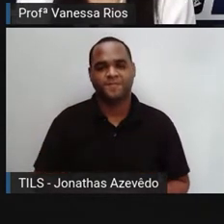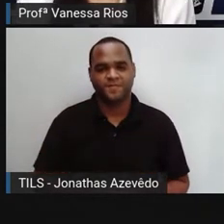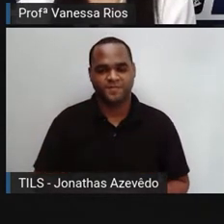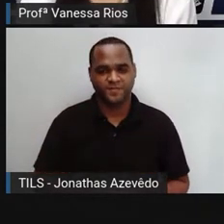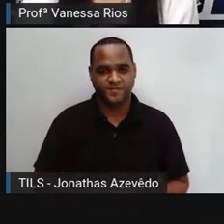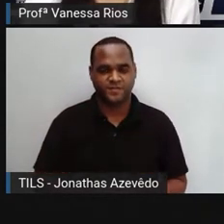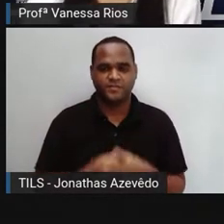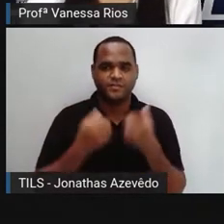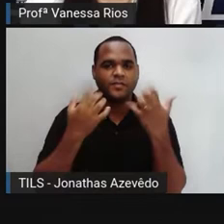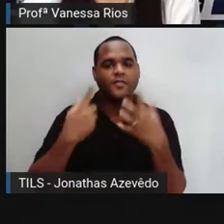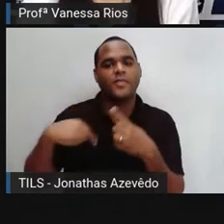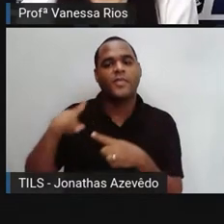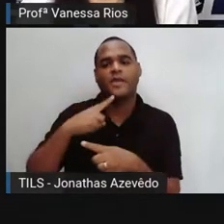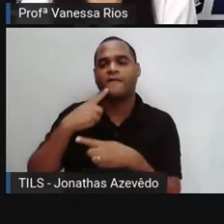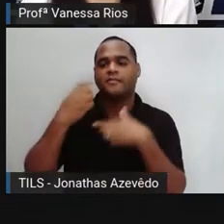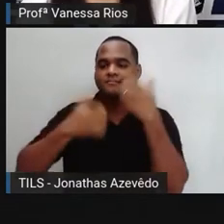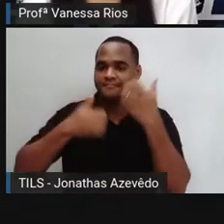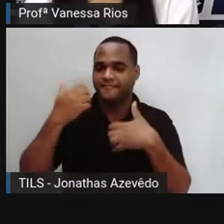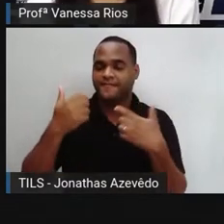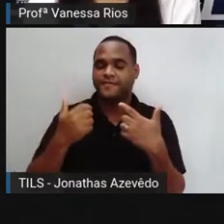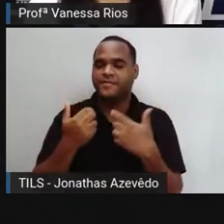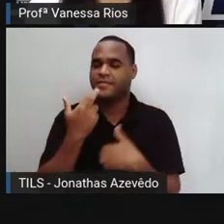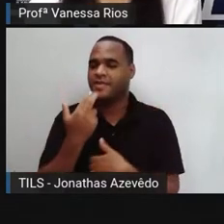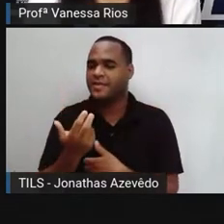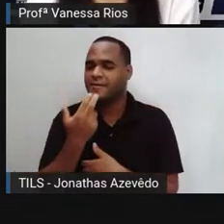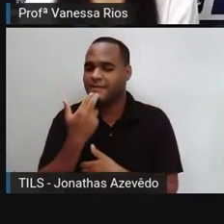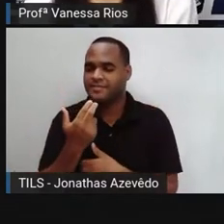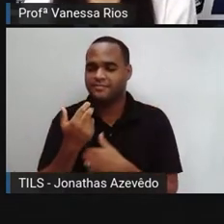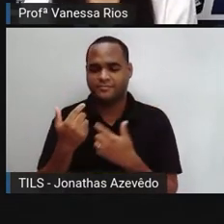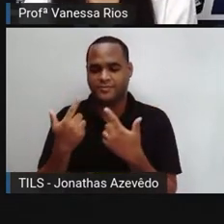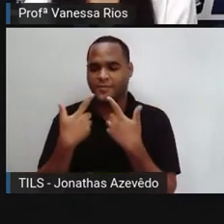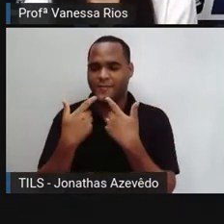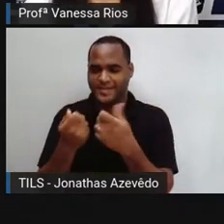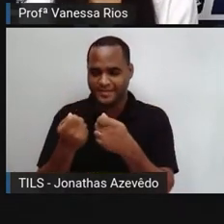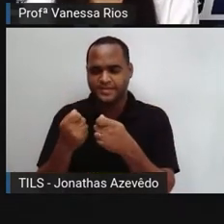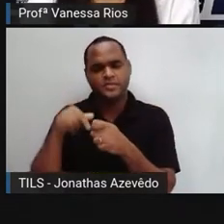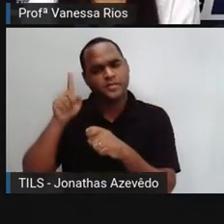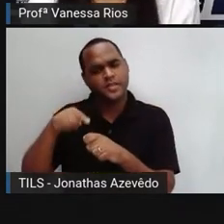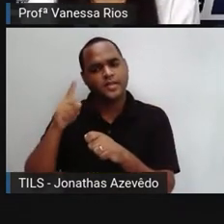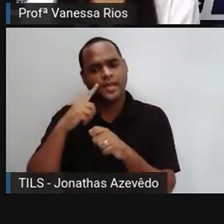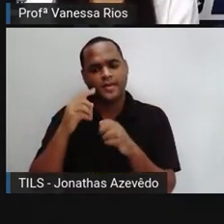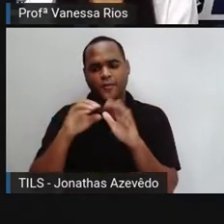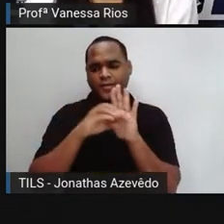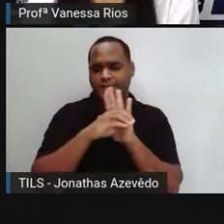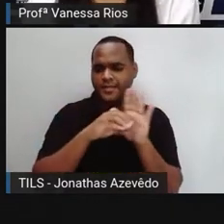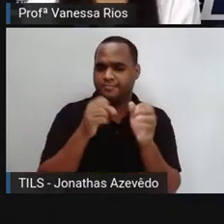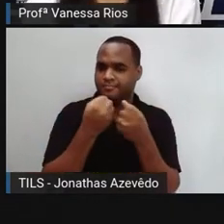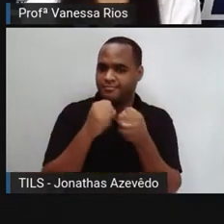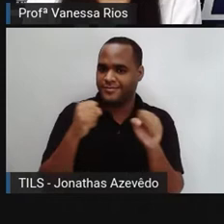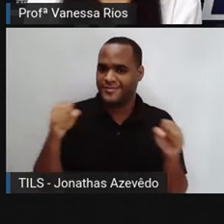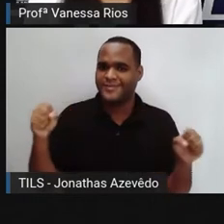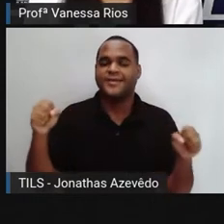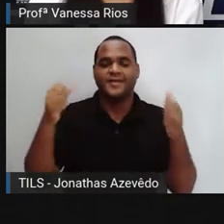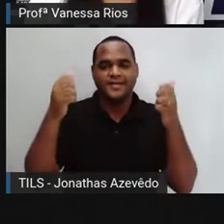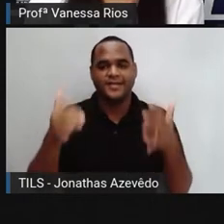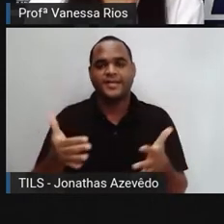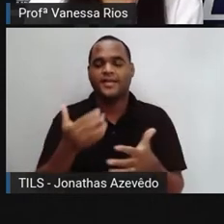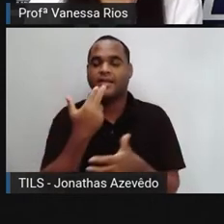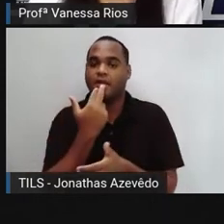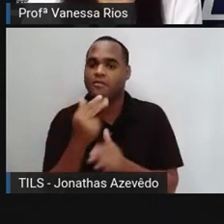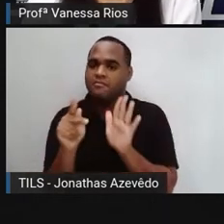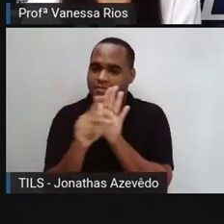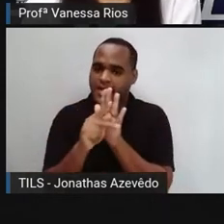E quando a gente fala em linguagem, a gente entende aí como um conceito mais amplo, né? A língua faz parte da